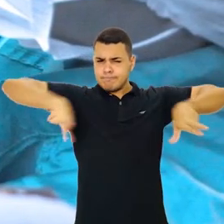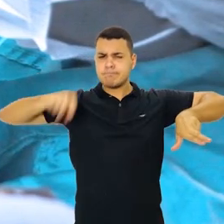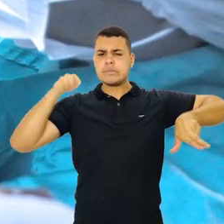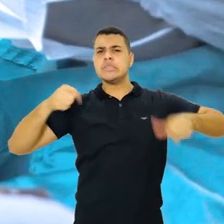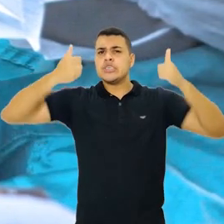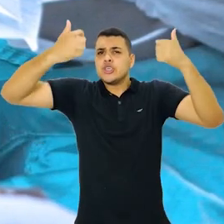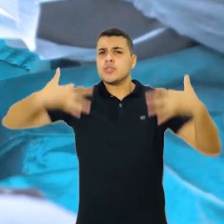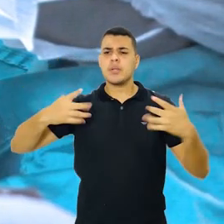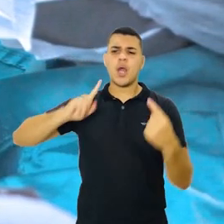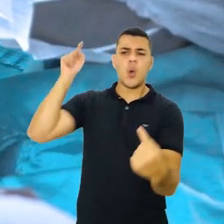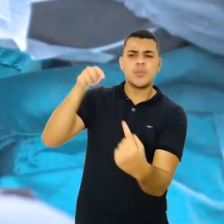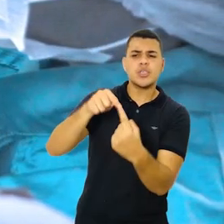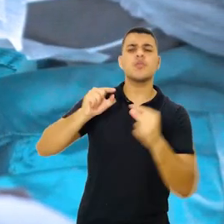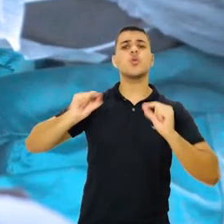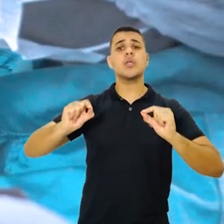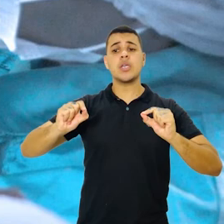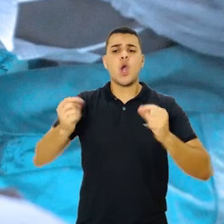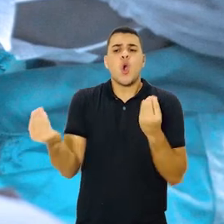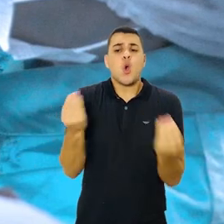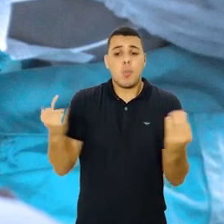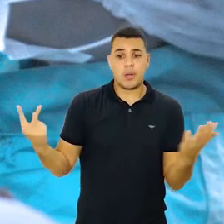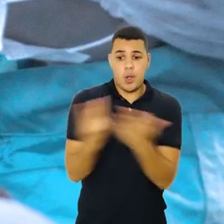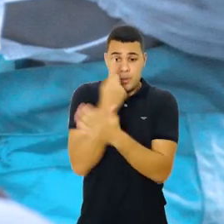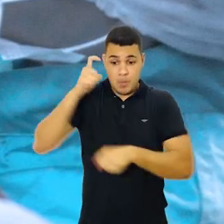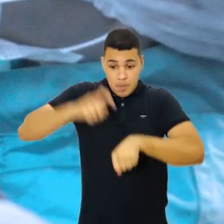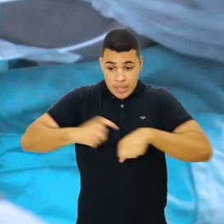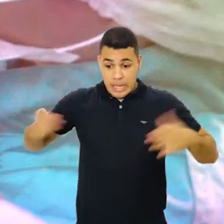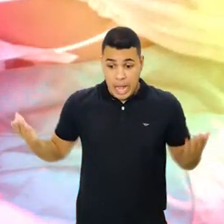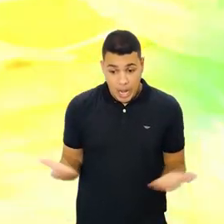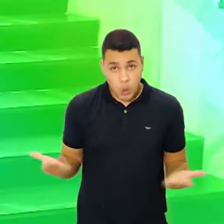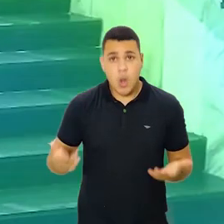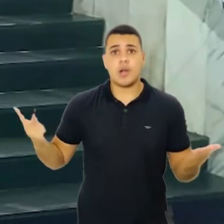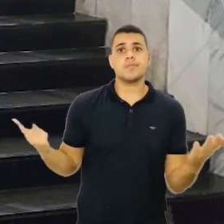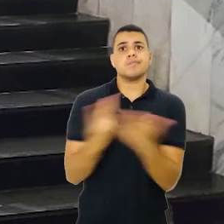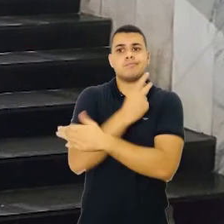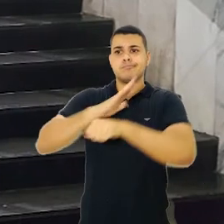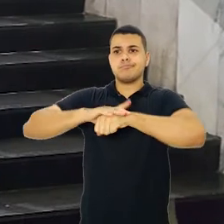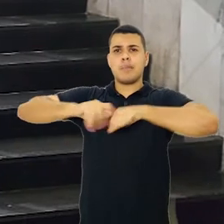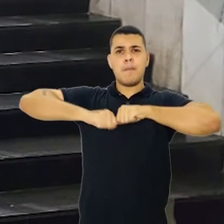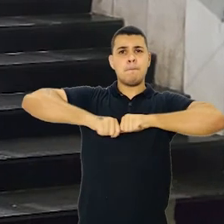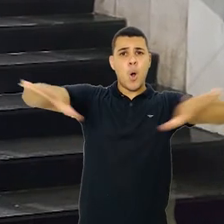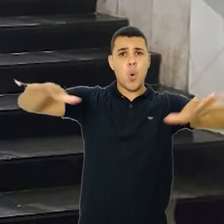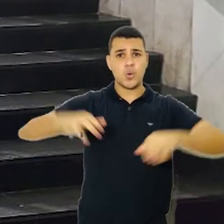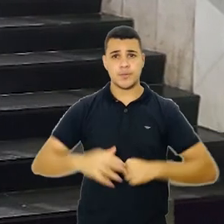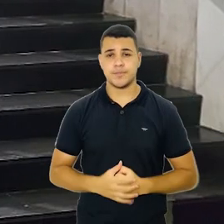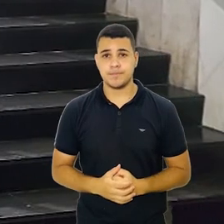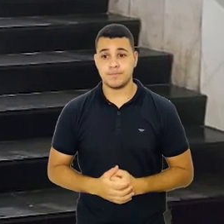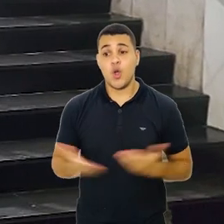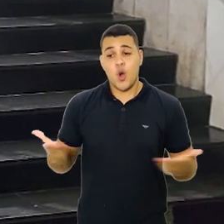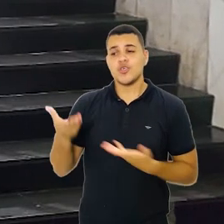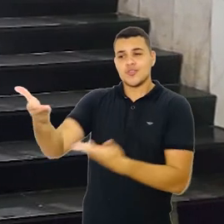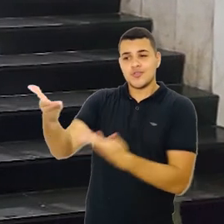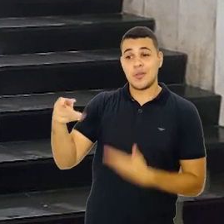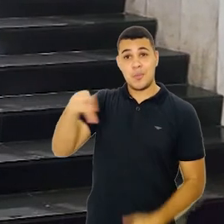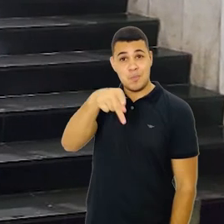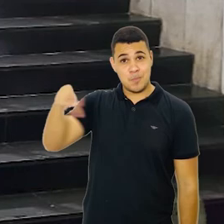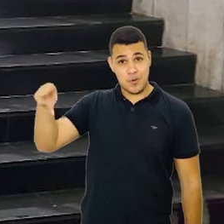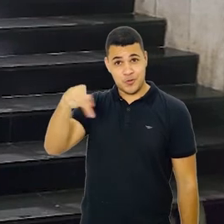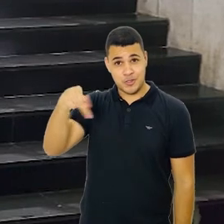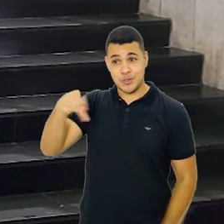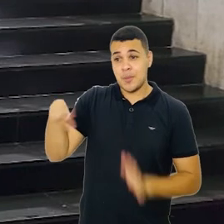serão abordadas diferentes temáticas que têm como cerne nosso atual contexto de emergência